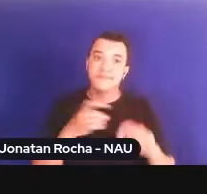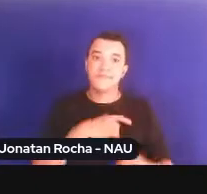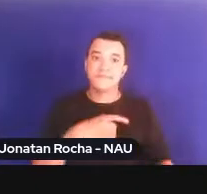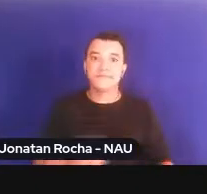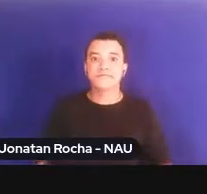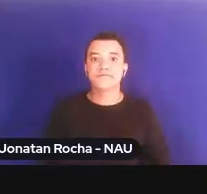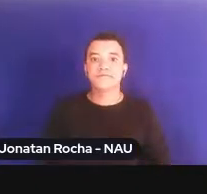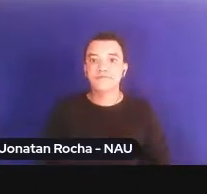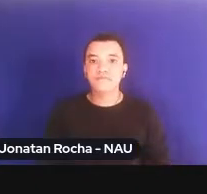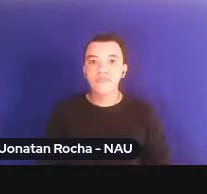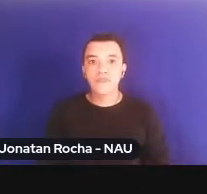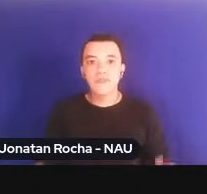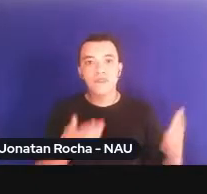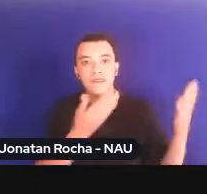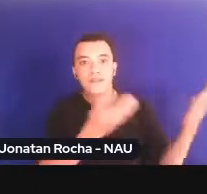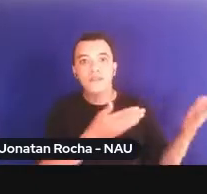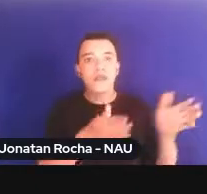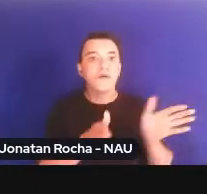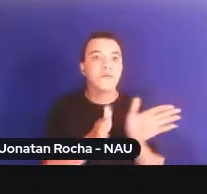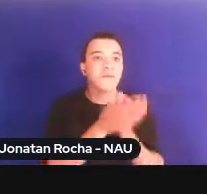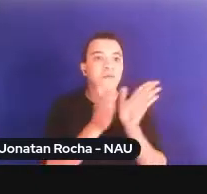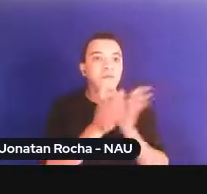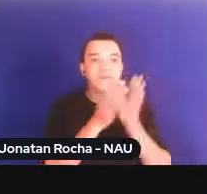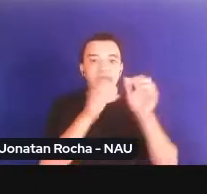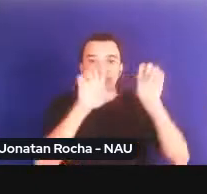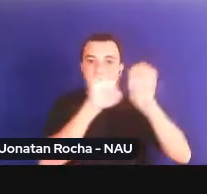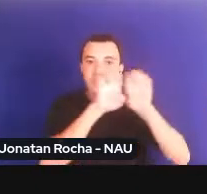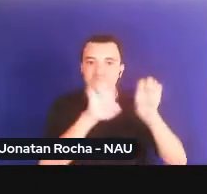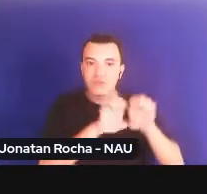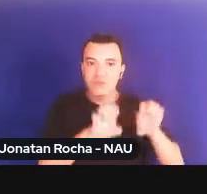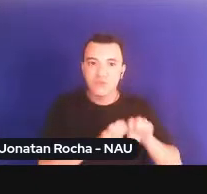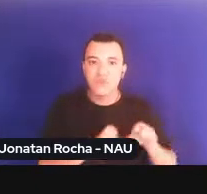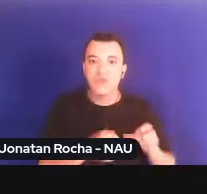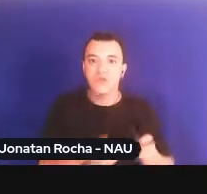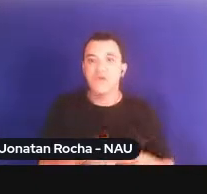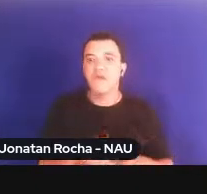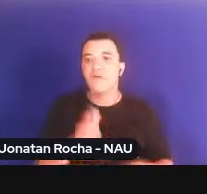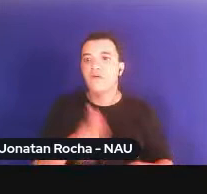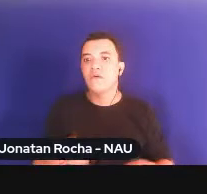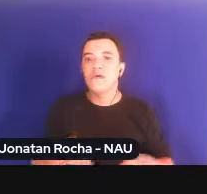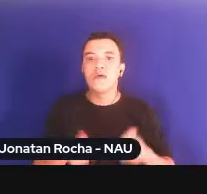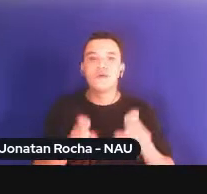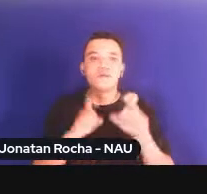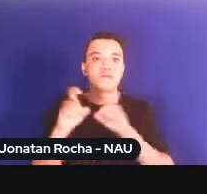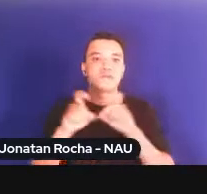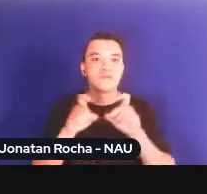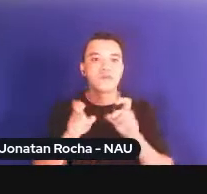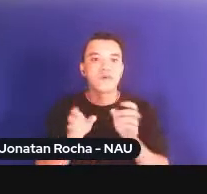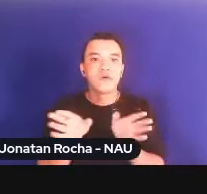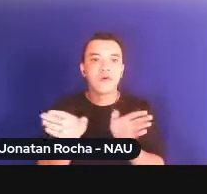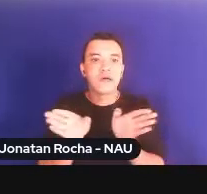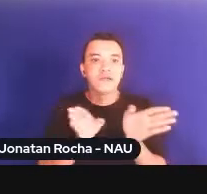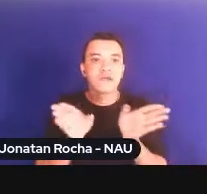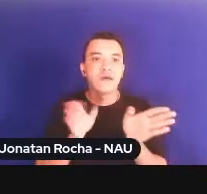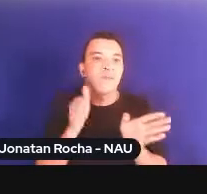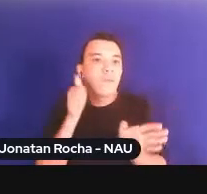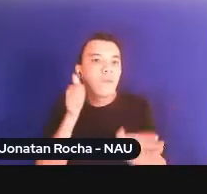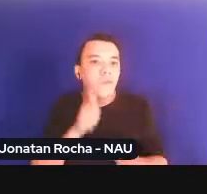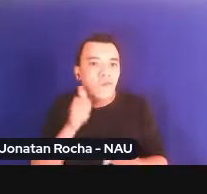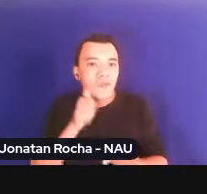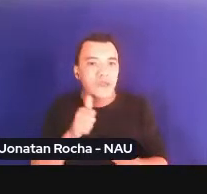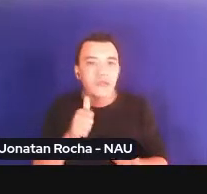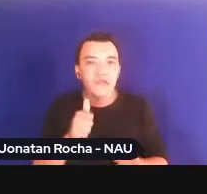da pobreza estrutural, a discussão do acesso das mulheres ou eventualmente das próprias